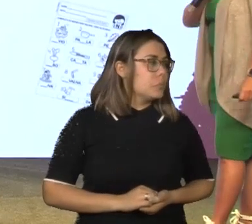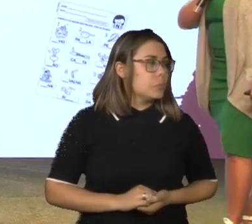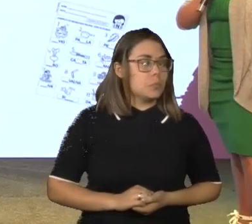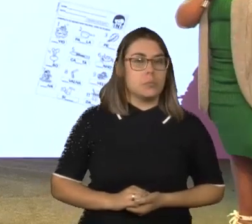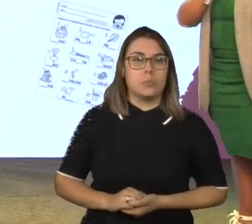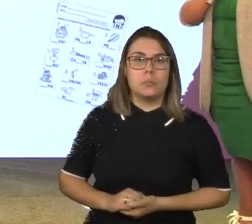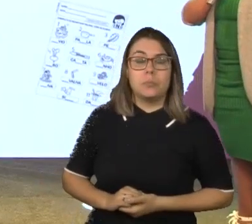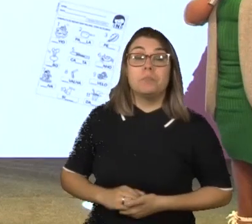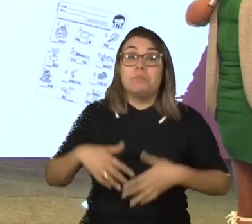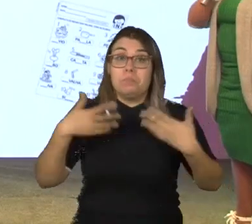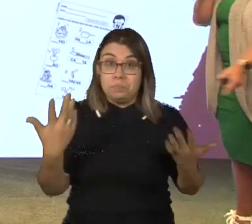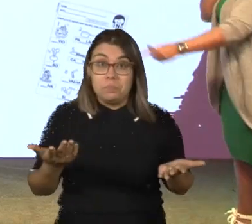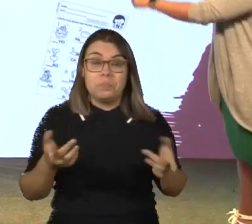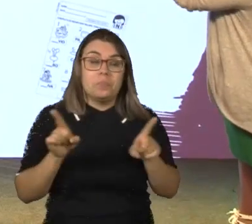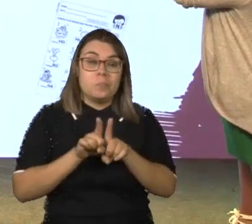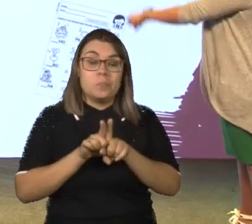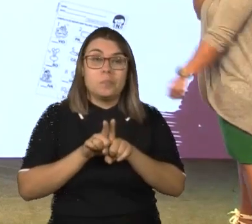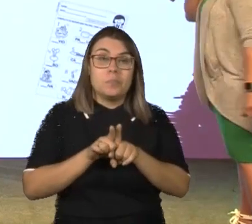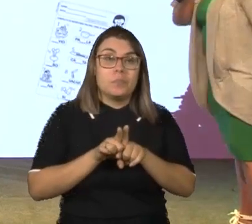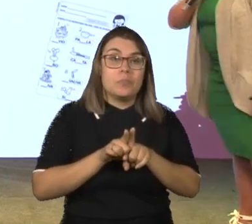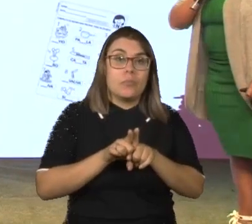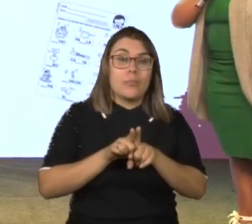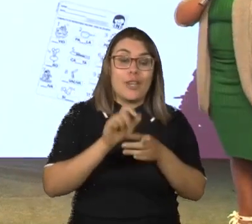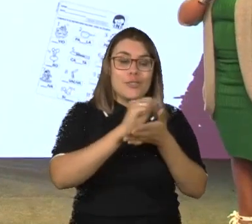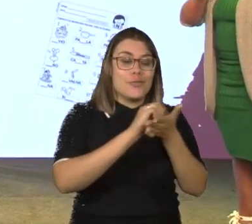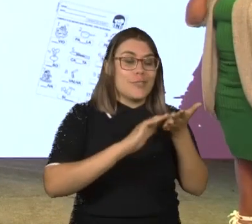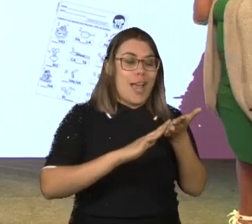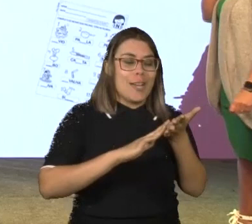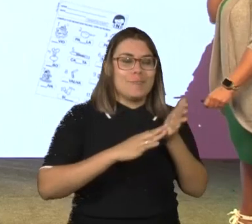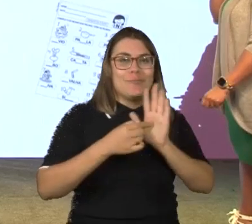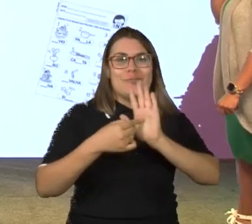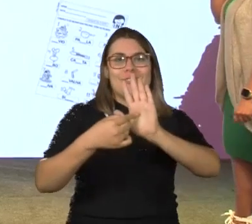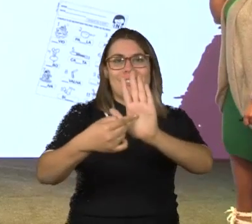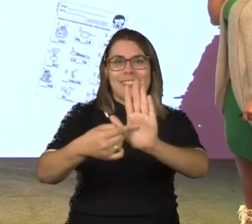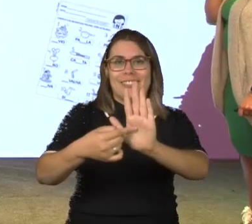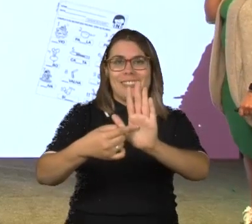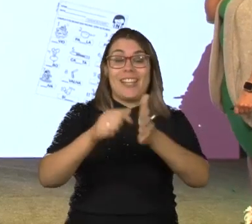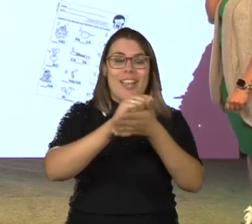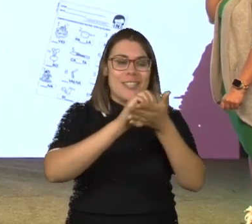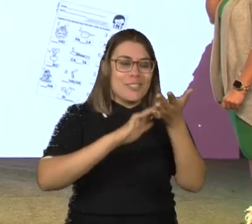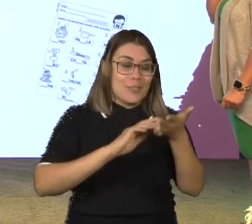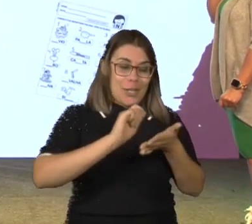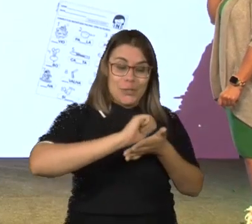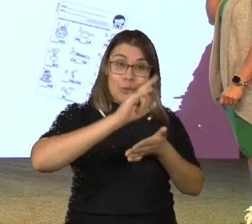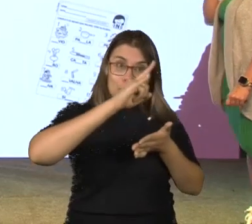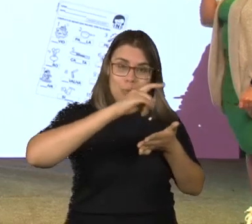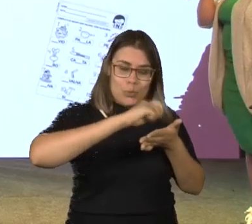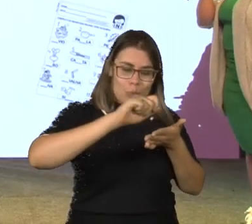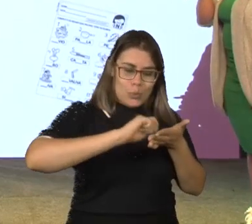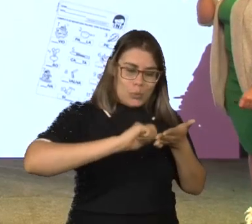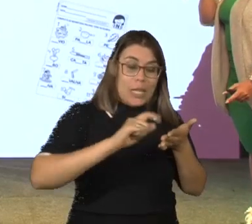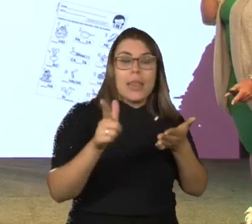E, finalmente, o produto final, que seria fase de atividade em fichas e livros